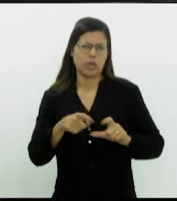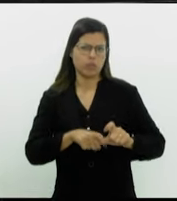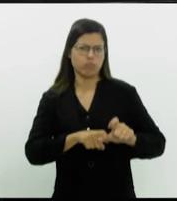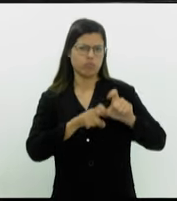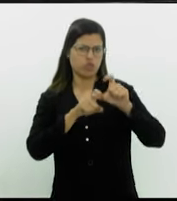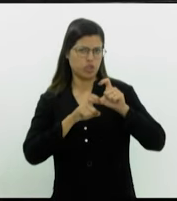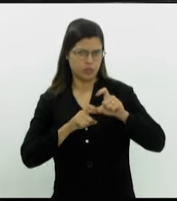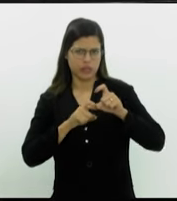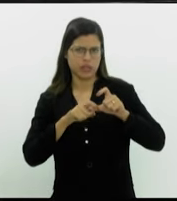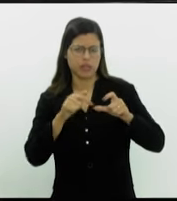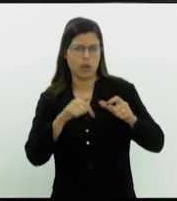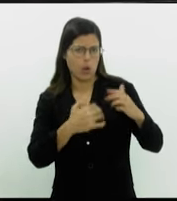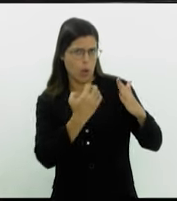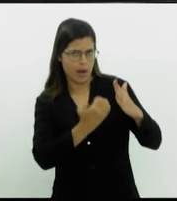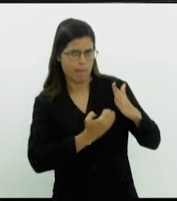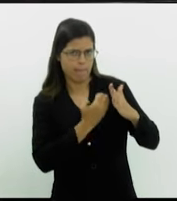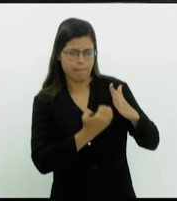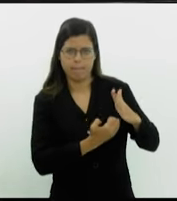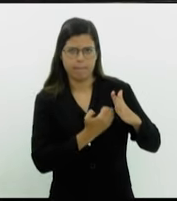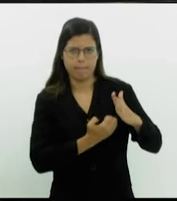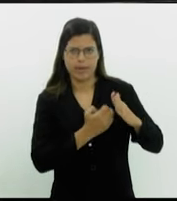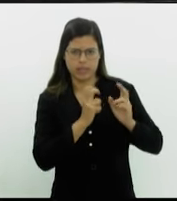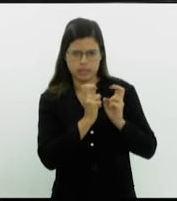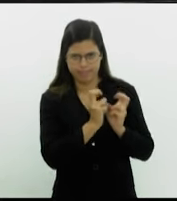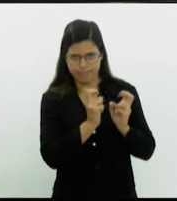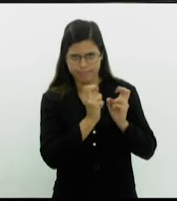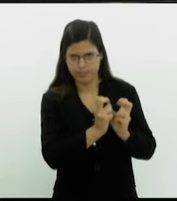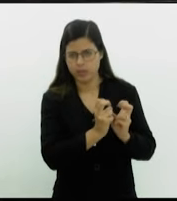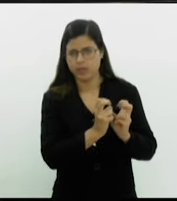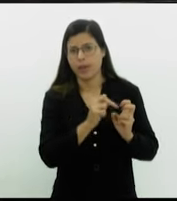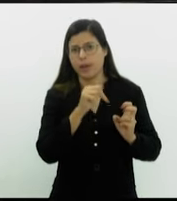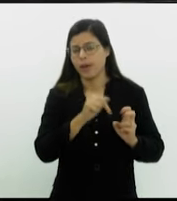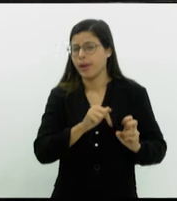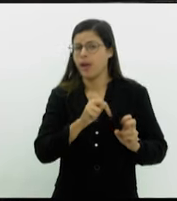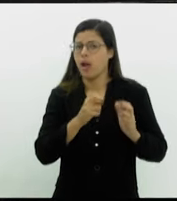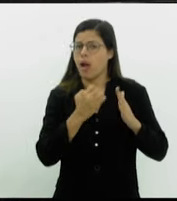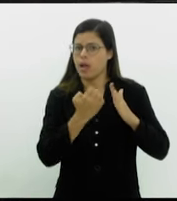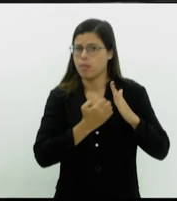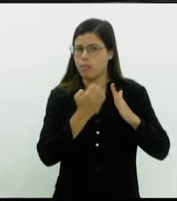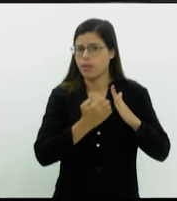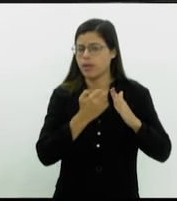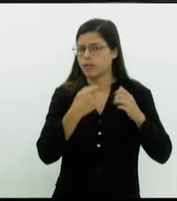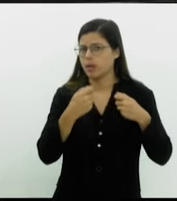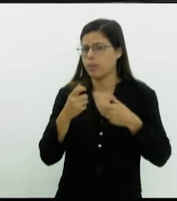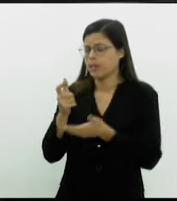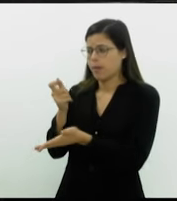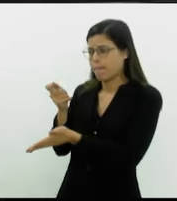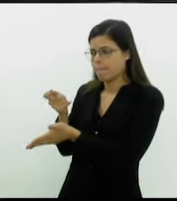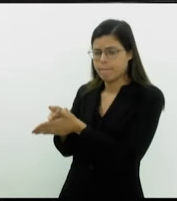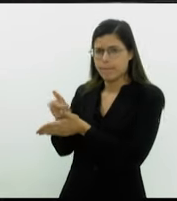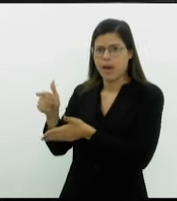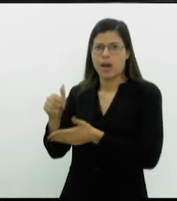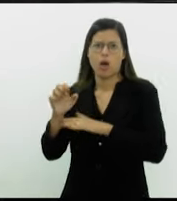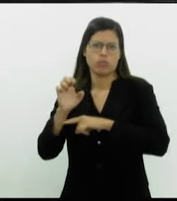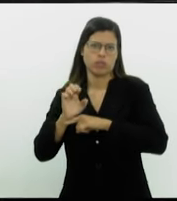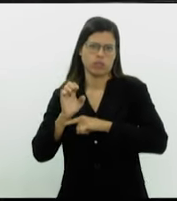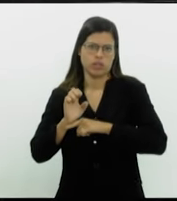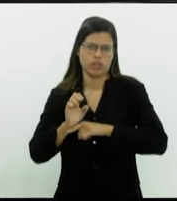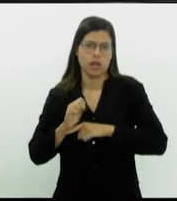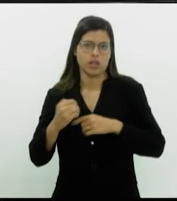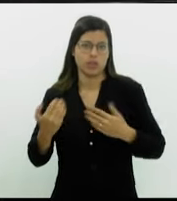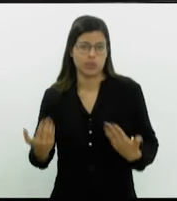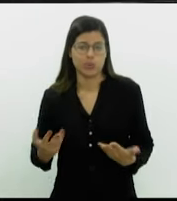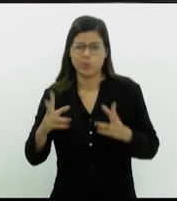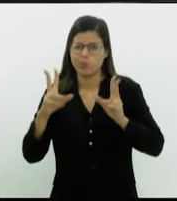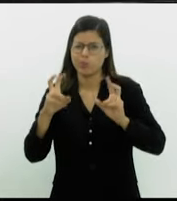A supervia é que deve ao Estado. em relação aos devedores, senhora deputada,